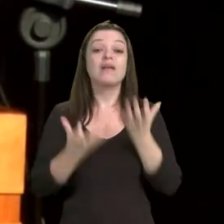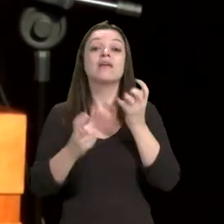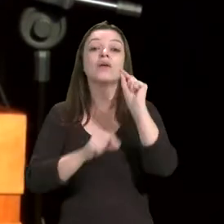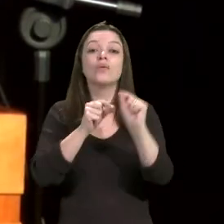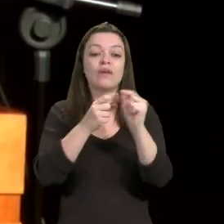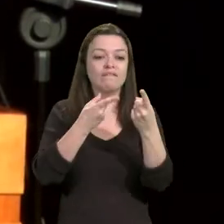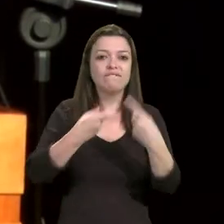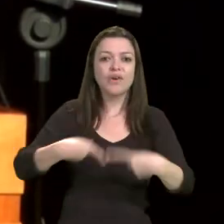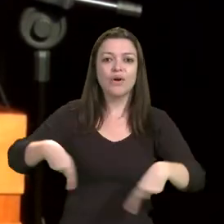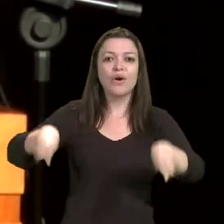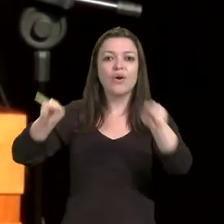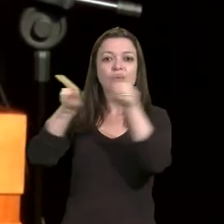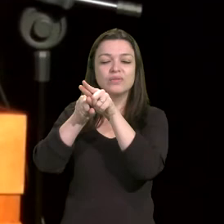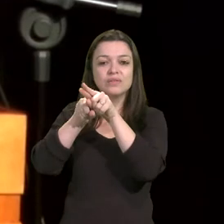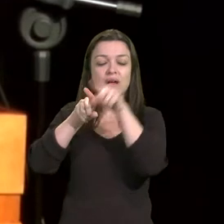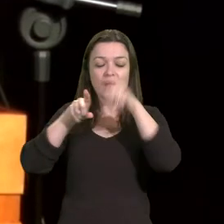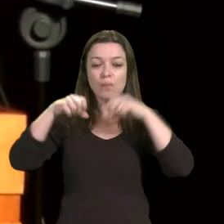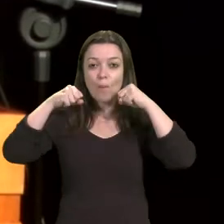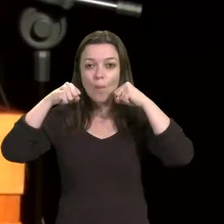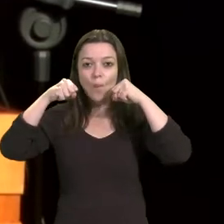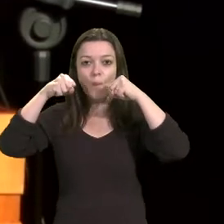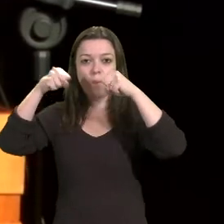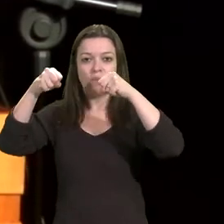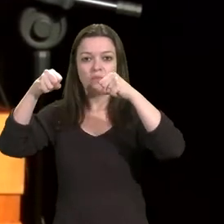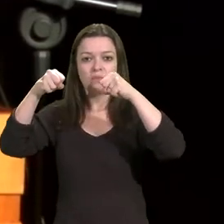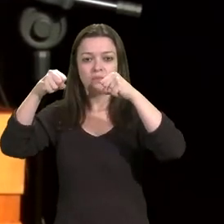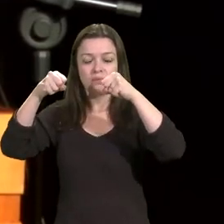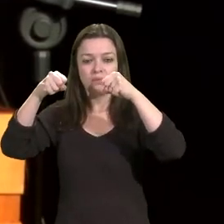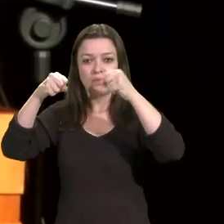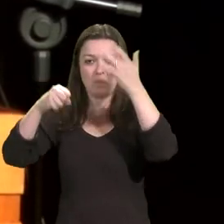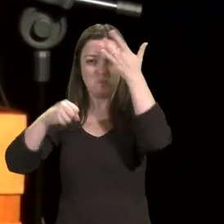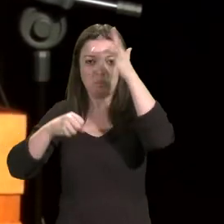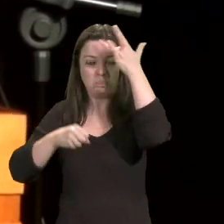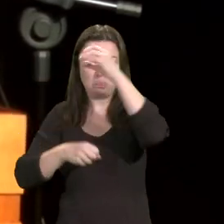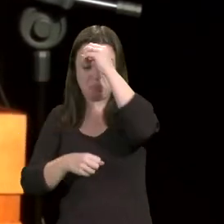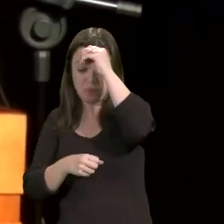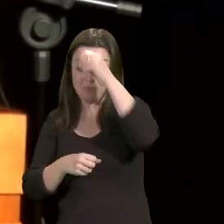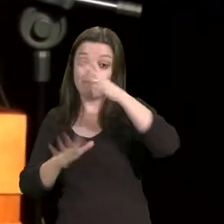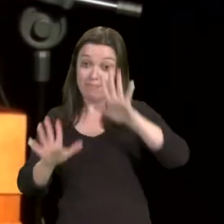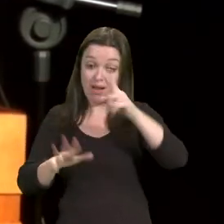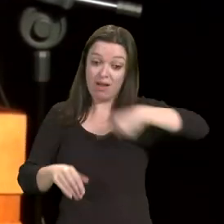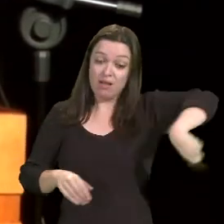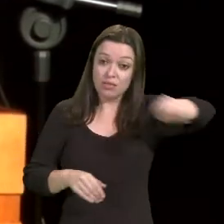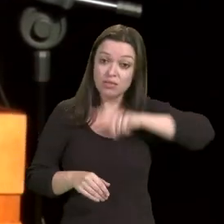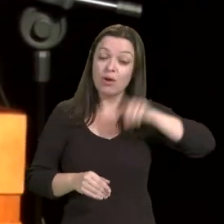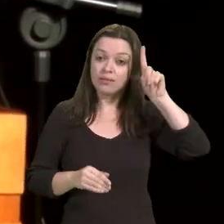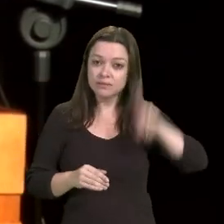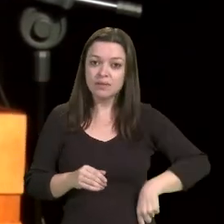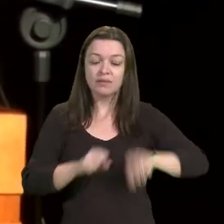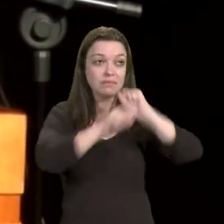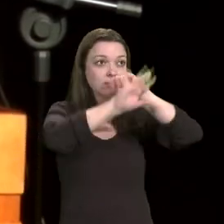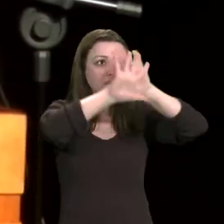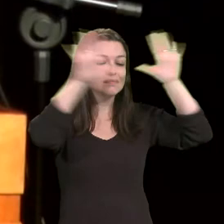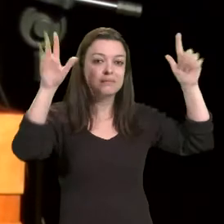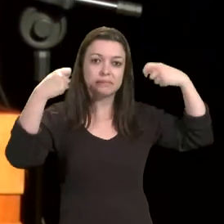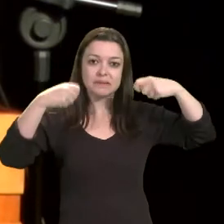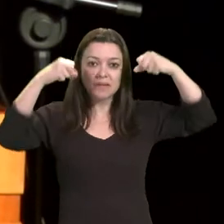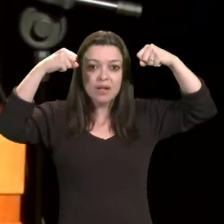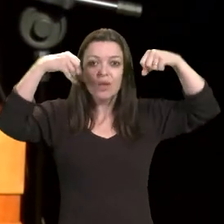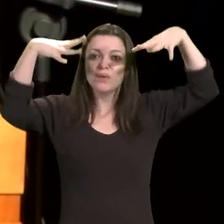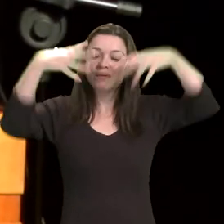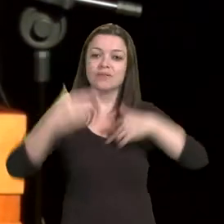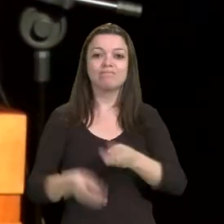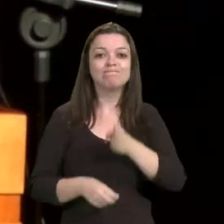mas nós somos a luz. E pergunto, e por que a